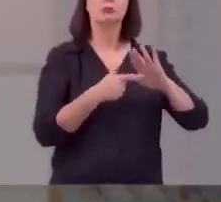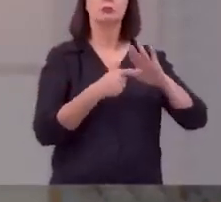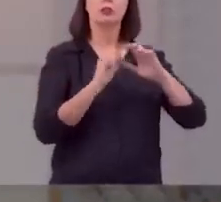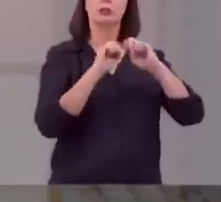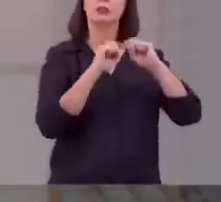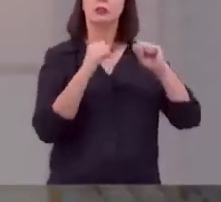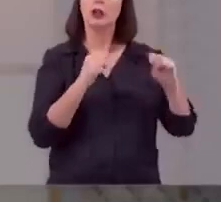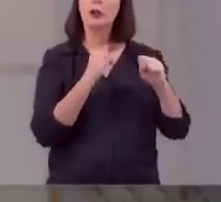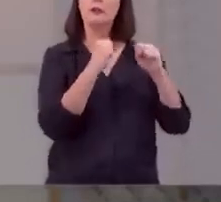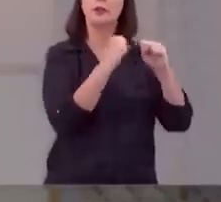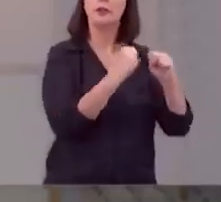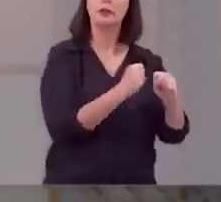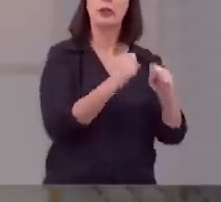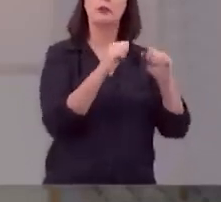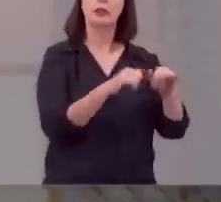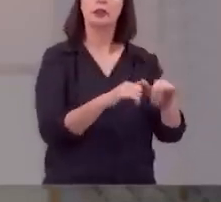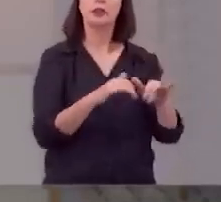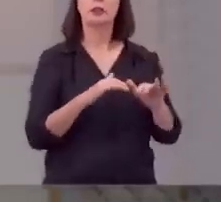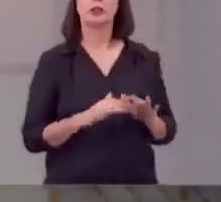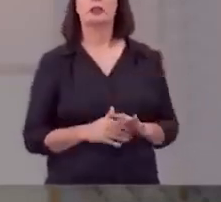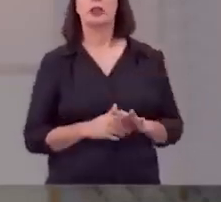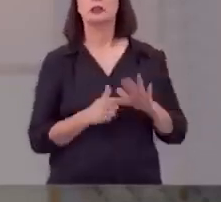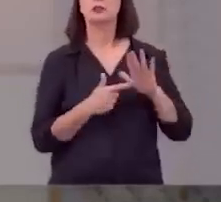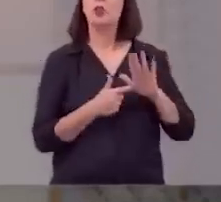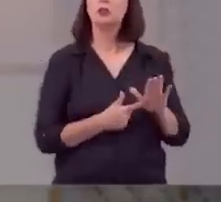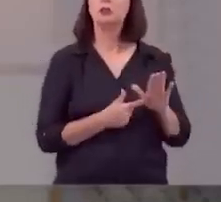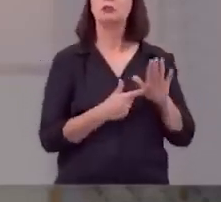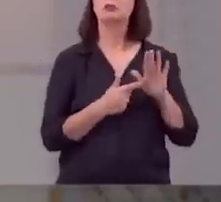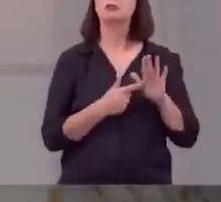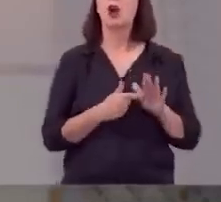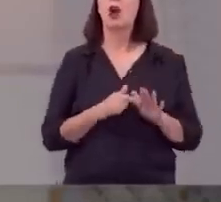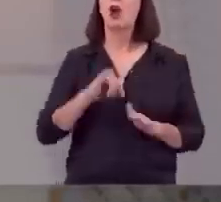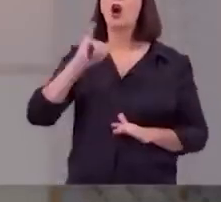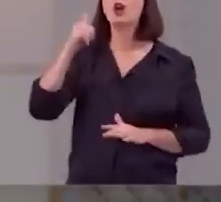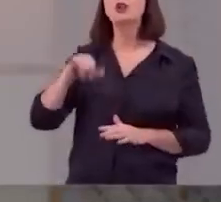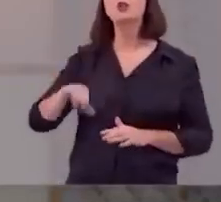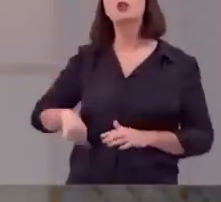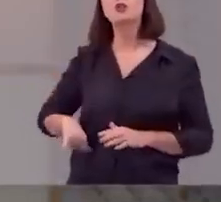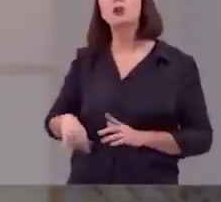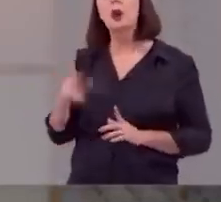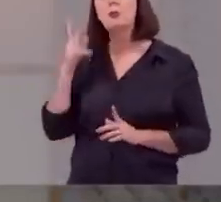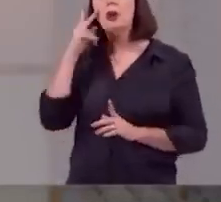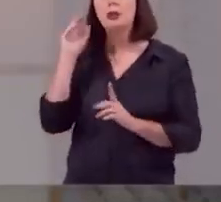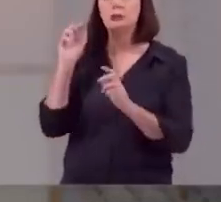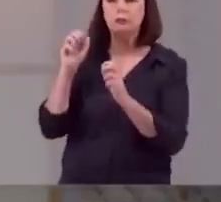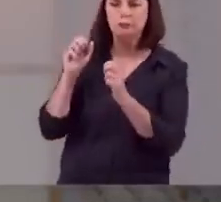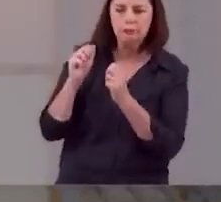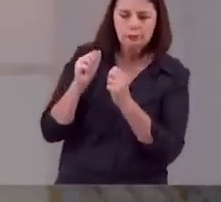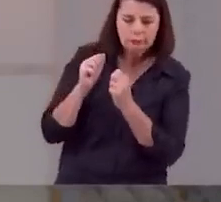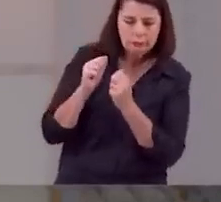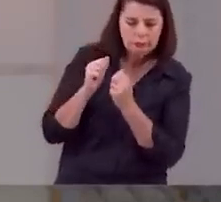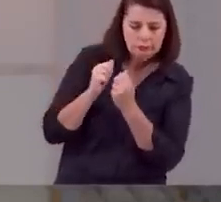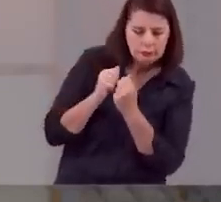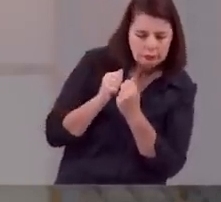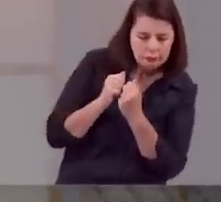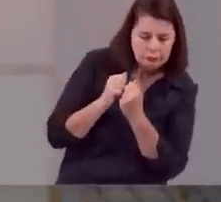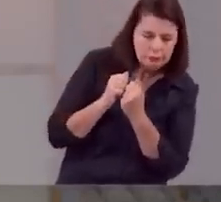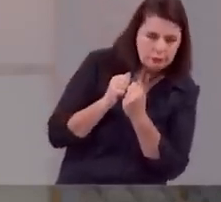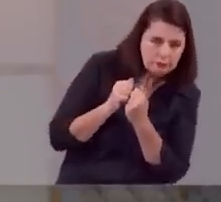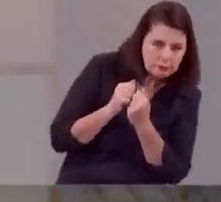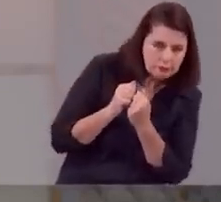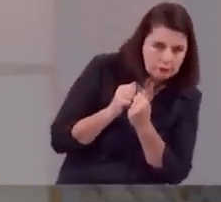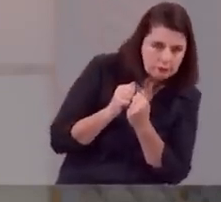grandeza o seu poder a sua majestade e Jó então foi se encolhendo se encolhendo se